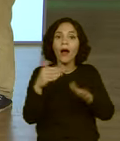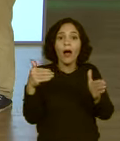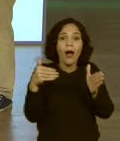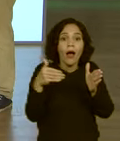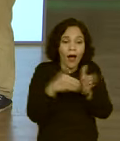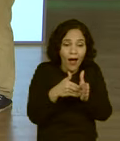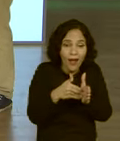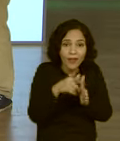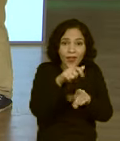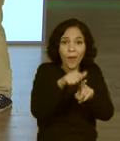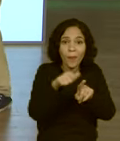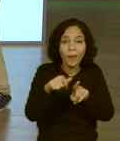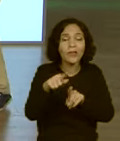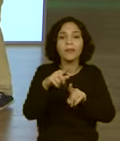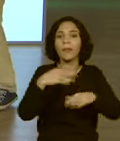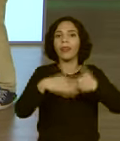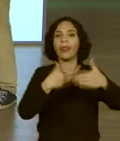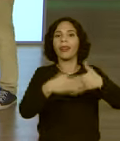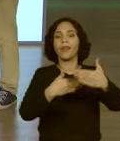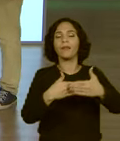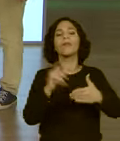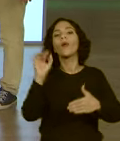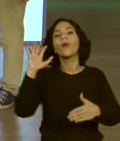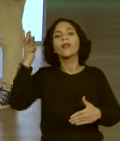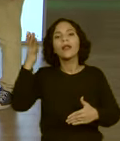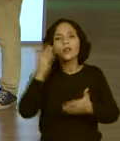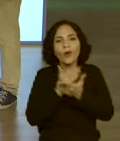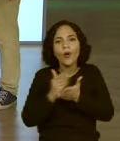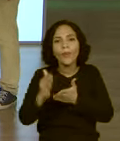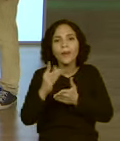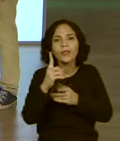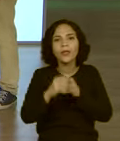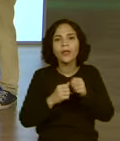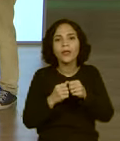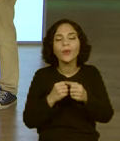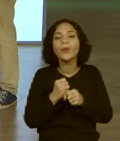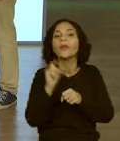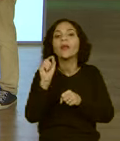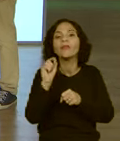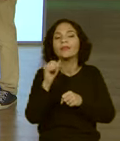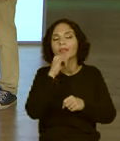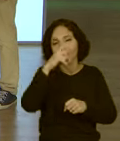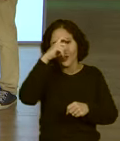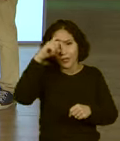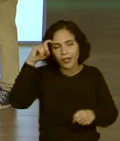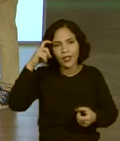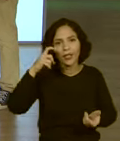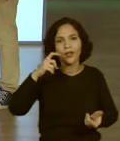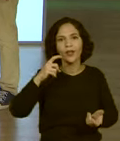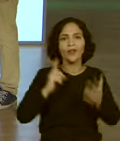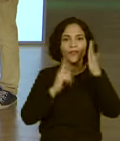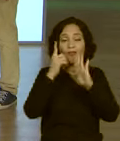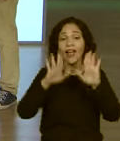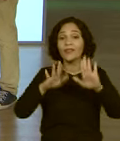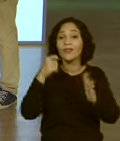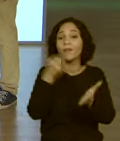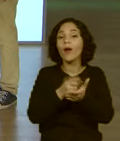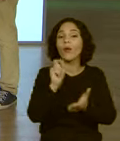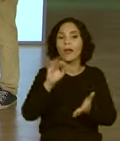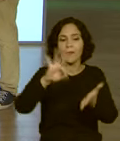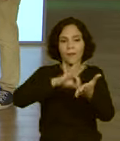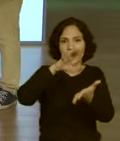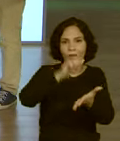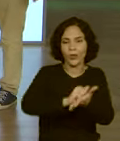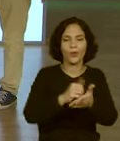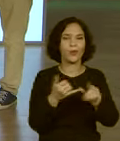em todo o ano. E aí, sabe o que acontece no início do ano? A pessoa tem que pagar, muitas vezes, matrícula,